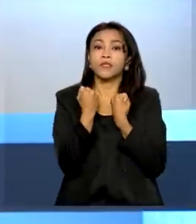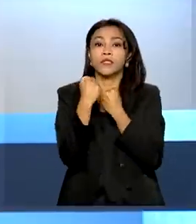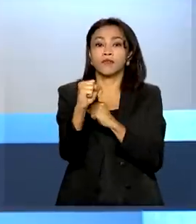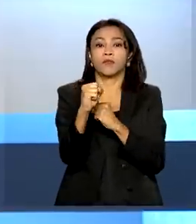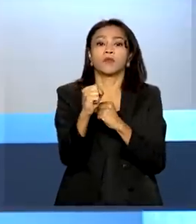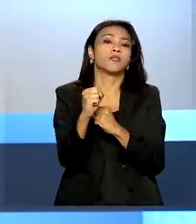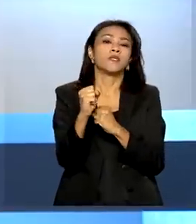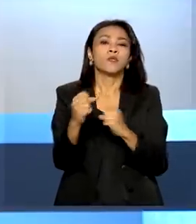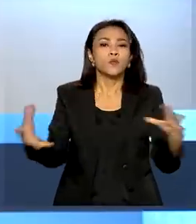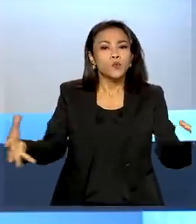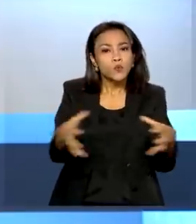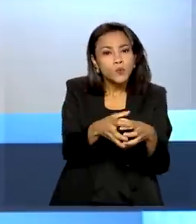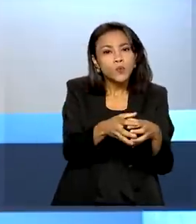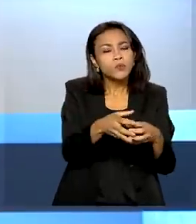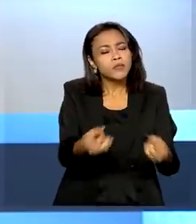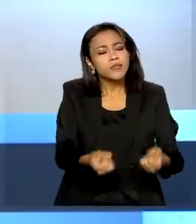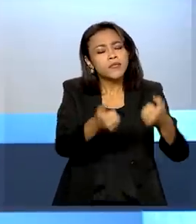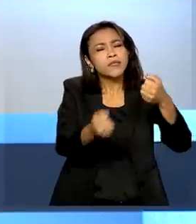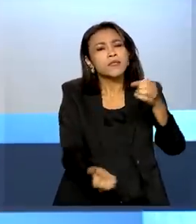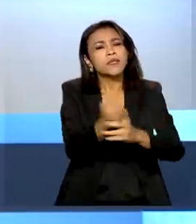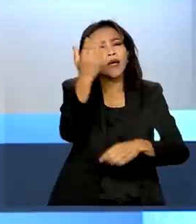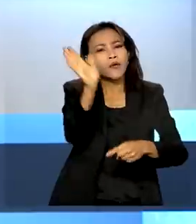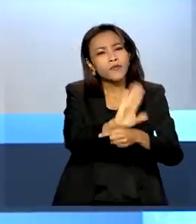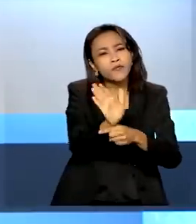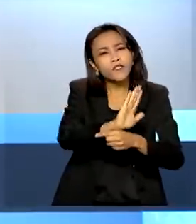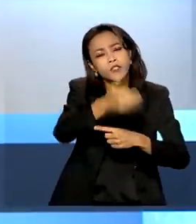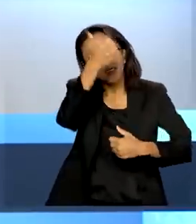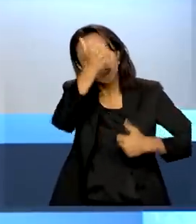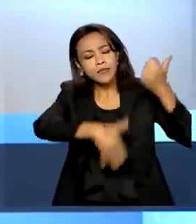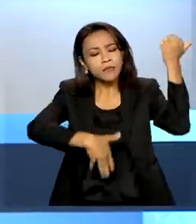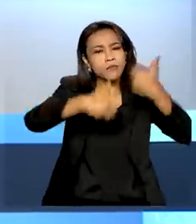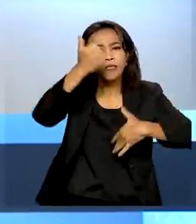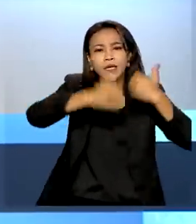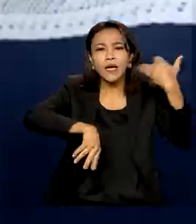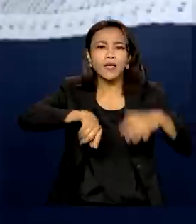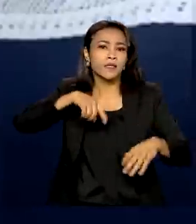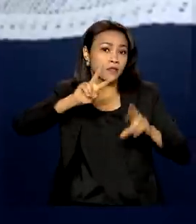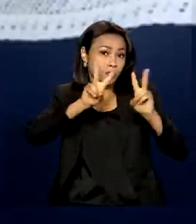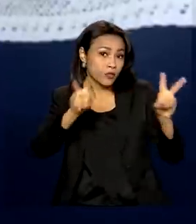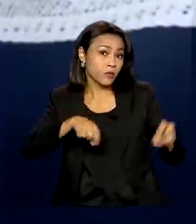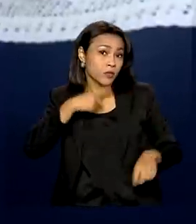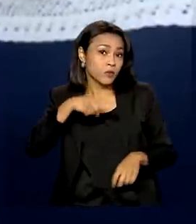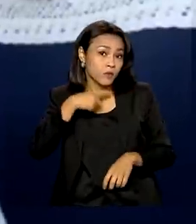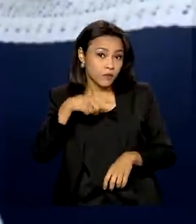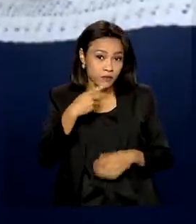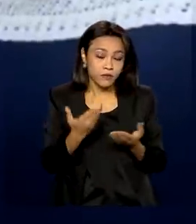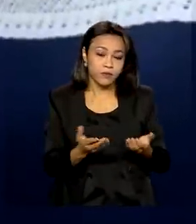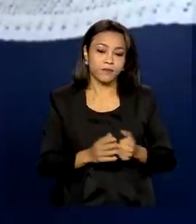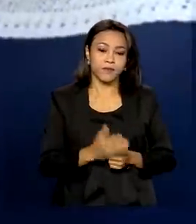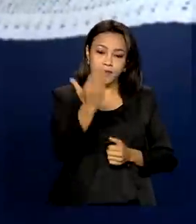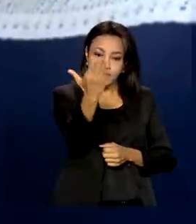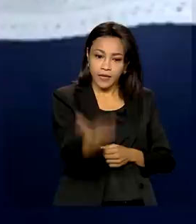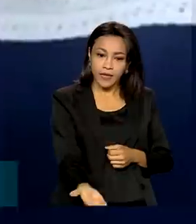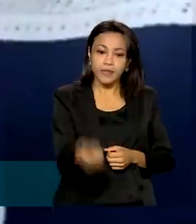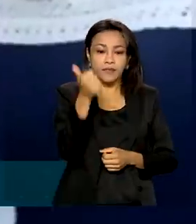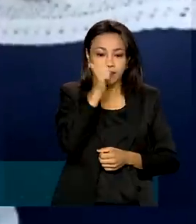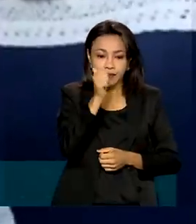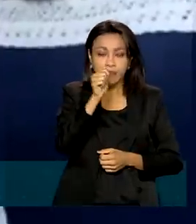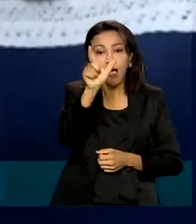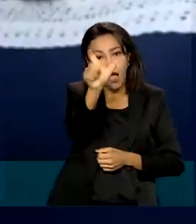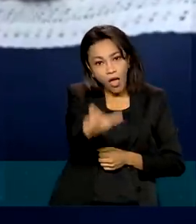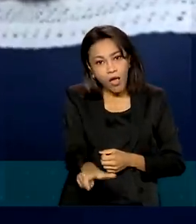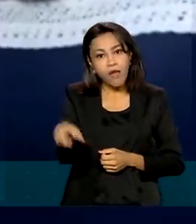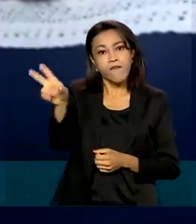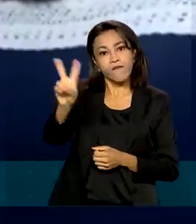criaram vídeos para esclarecer dúvidas sobre o processo de refúgio. A Virgínia é venezuelana